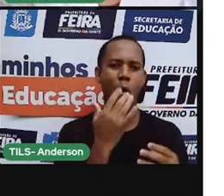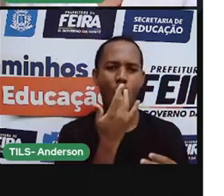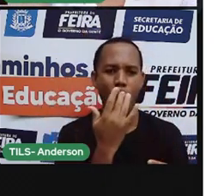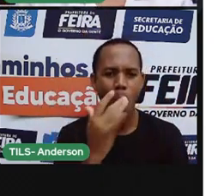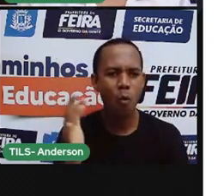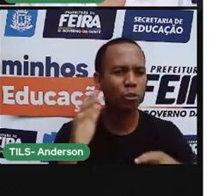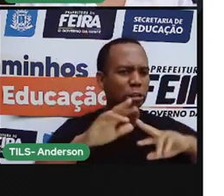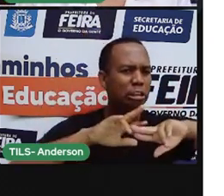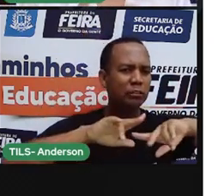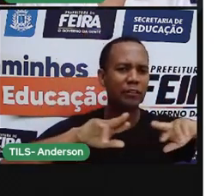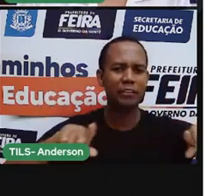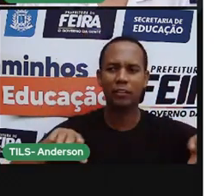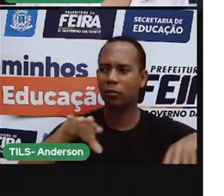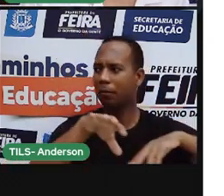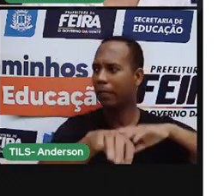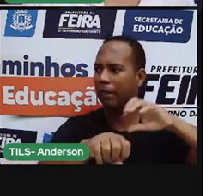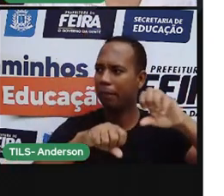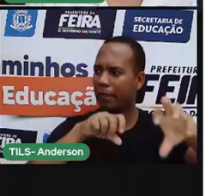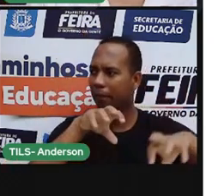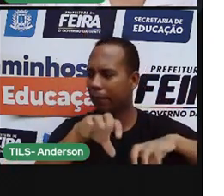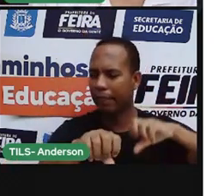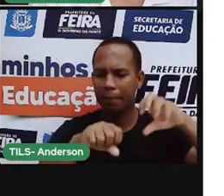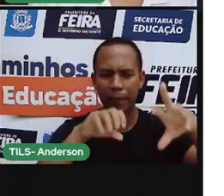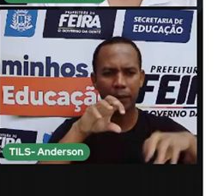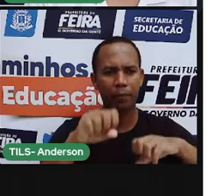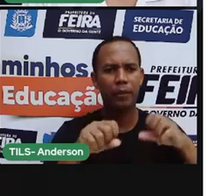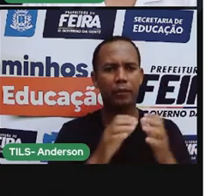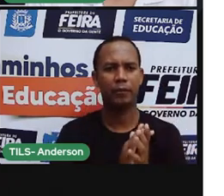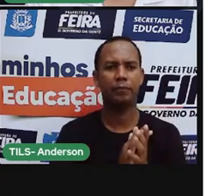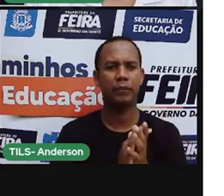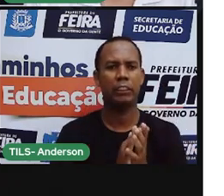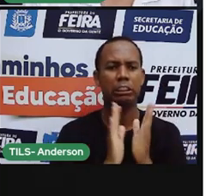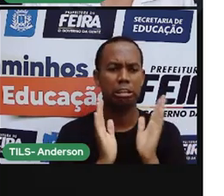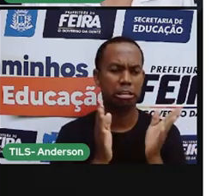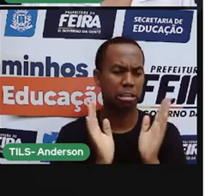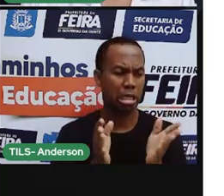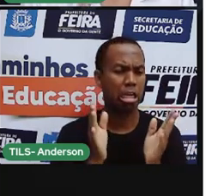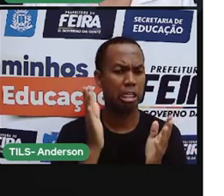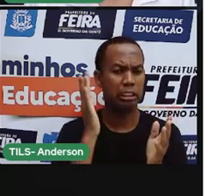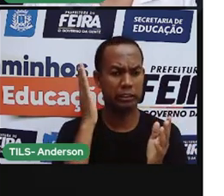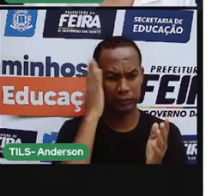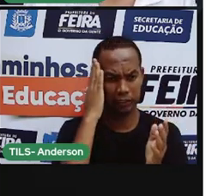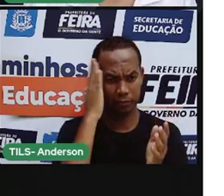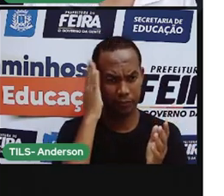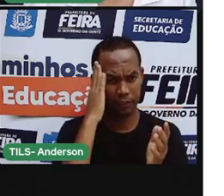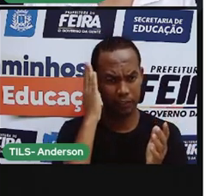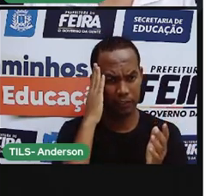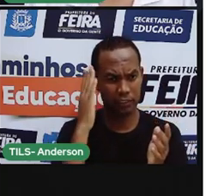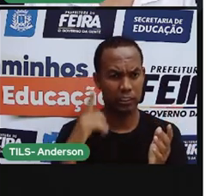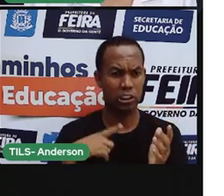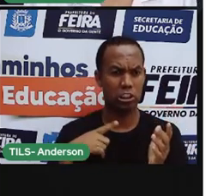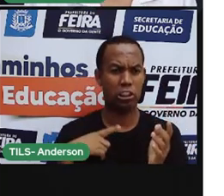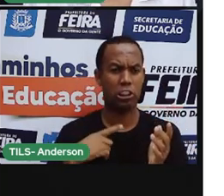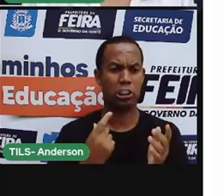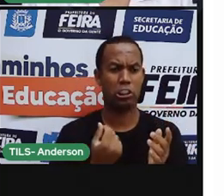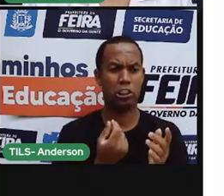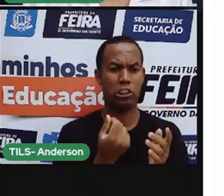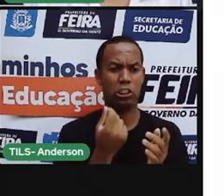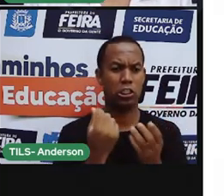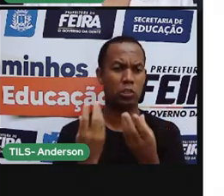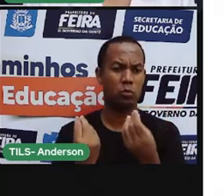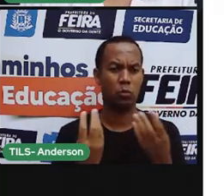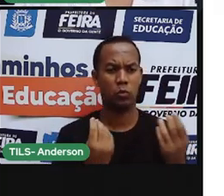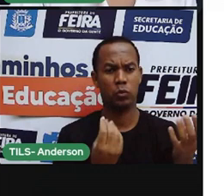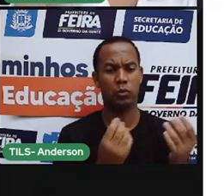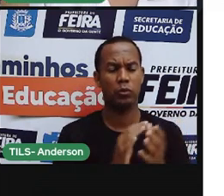começam a saquear. Porque essa era a real intenção dos portugueses, porque eles já sabiam que aqui existiam riquezas. Afinal de